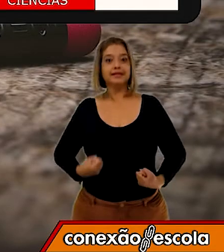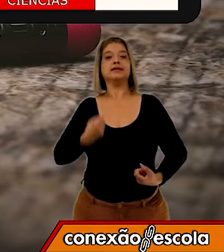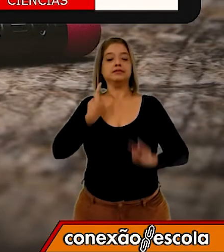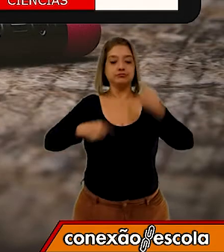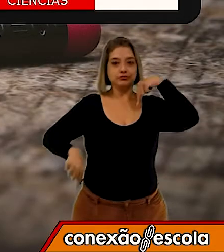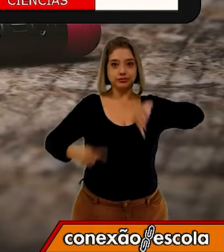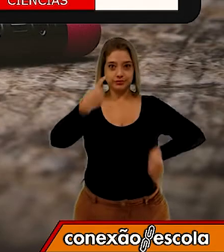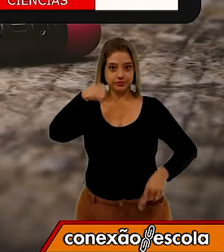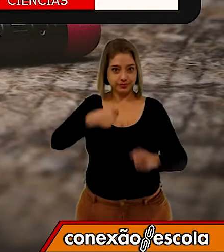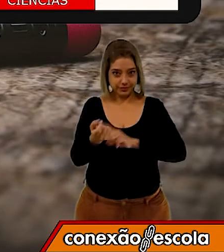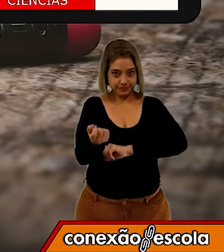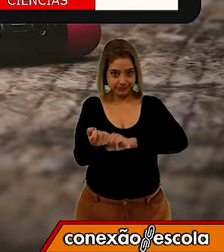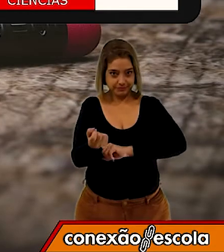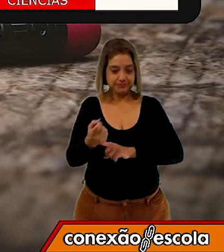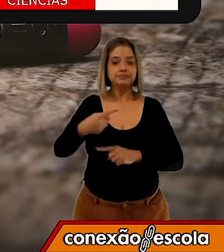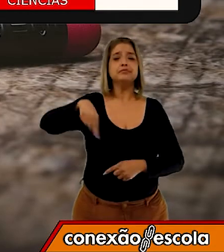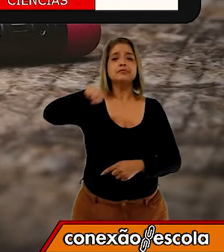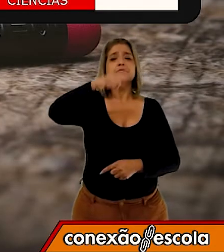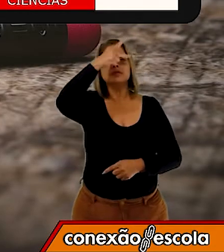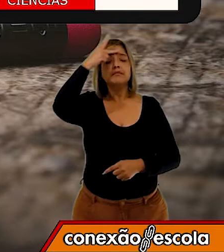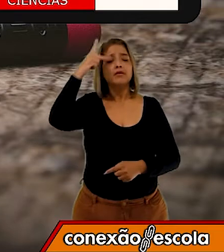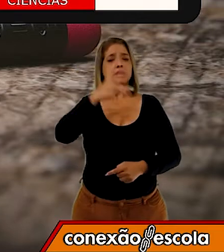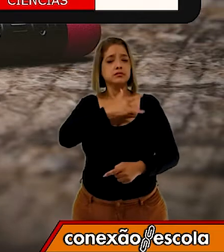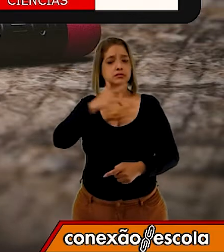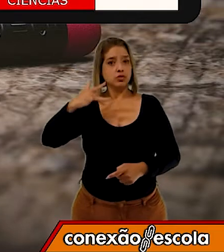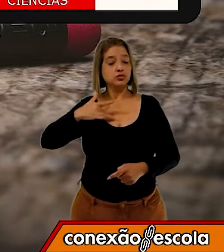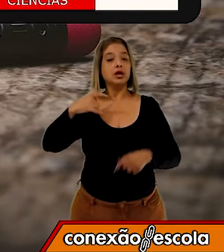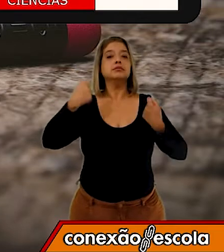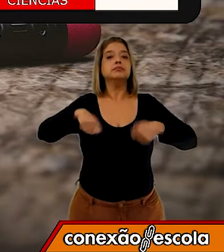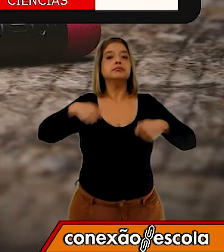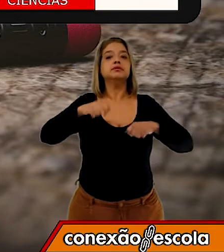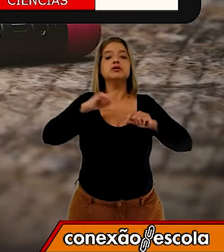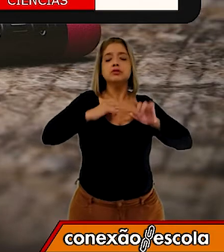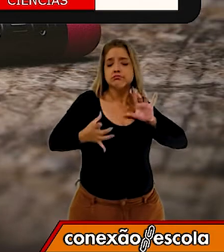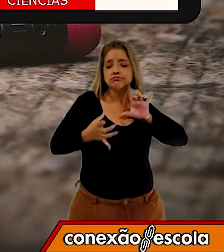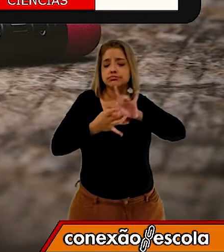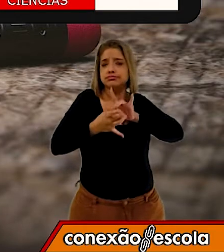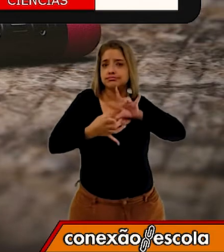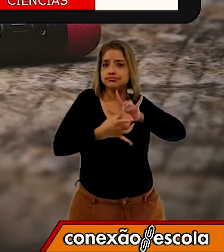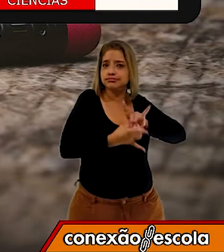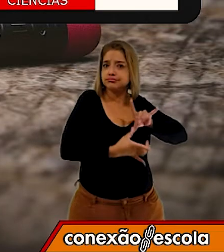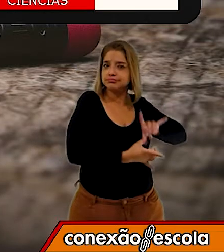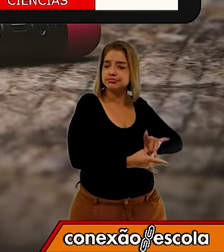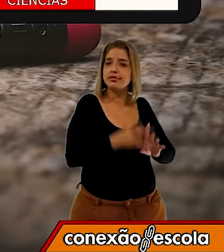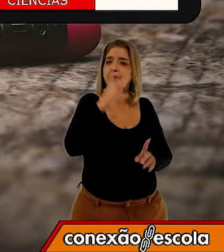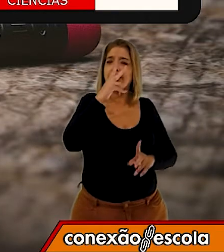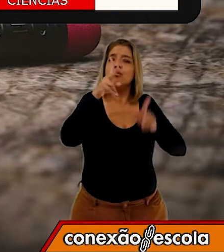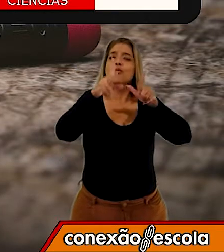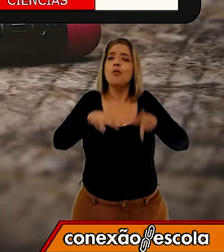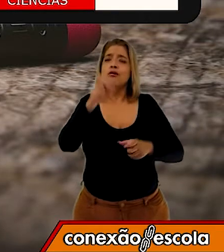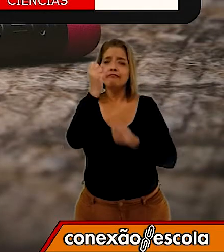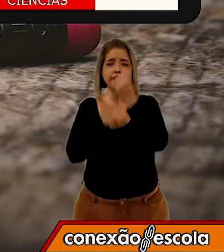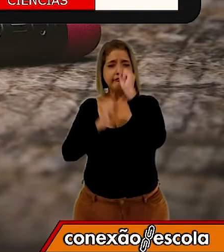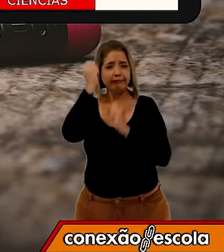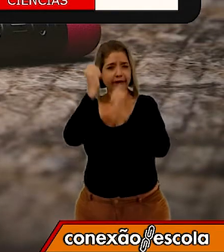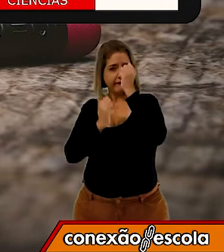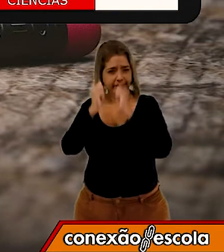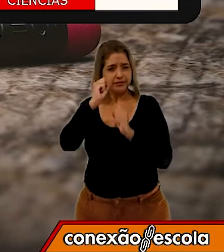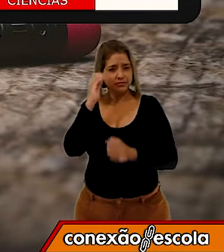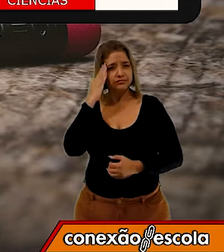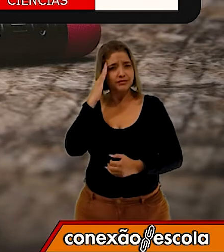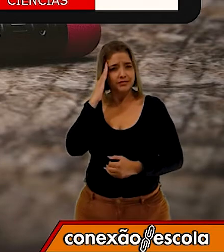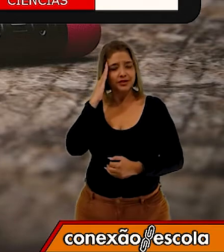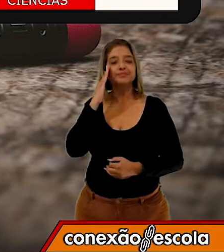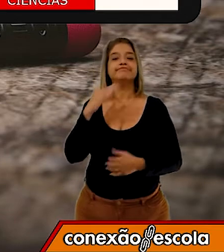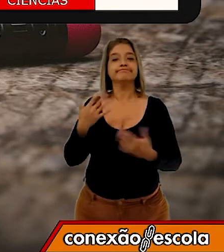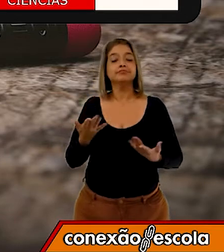eles devem funcionar em total sincronia, como uma linha de produção, saca? Para isso, é